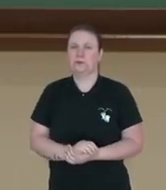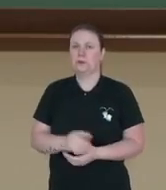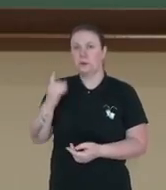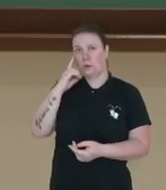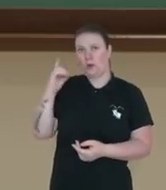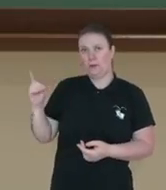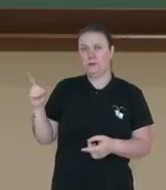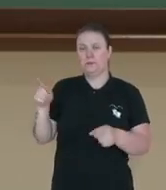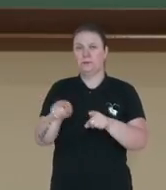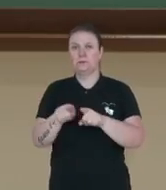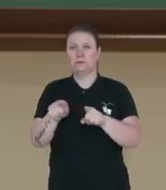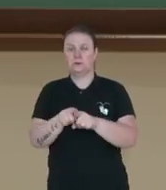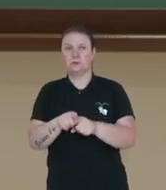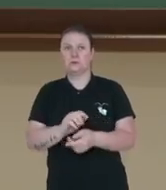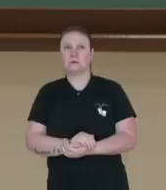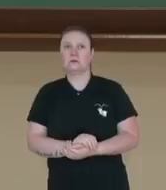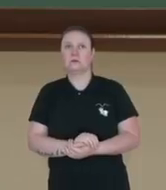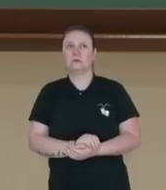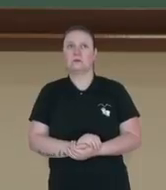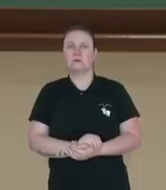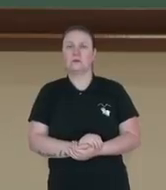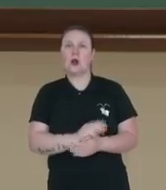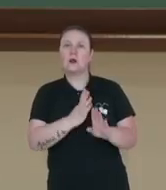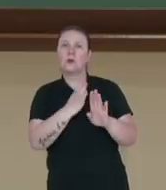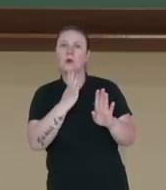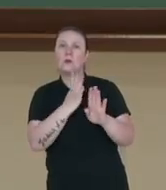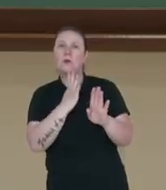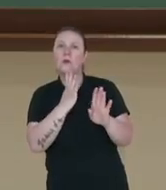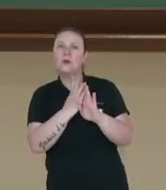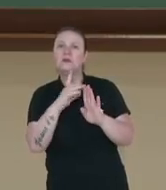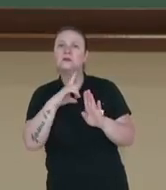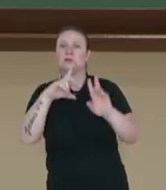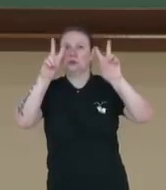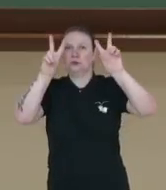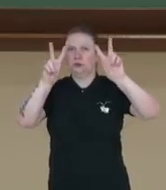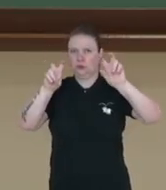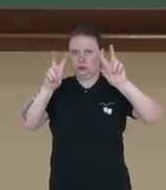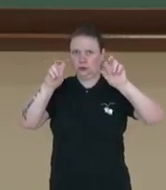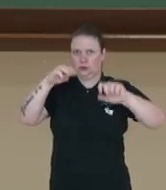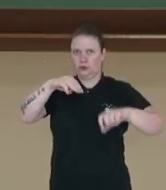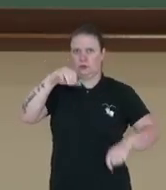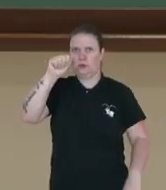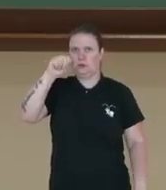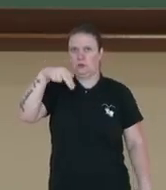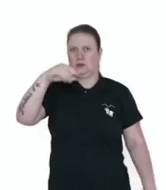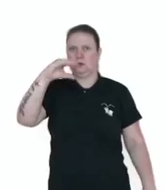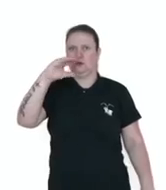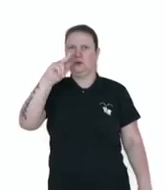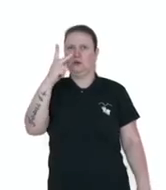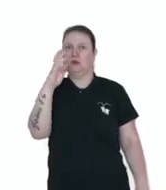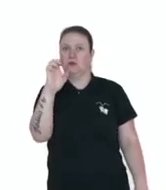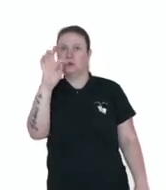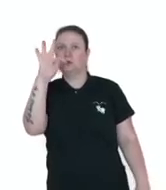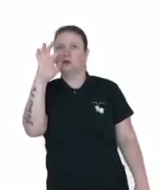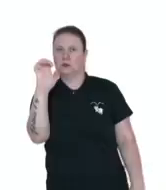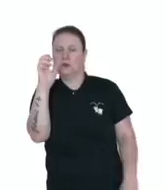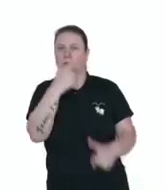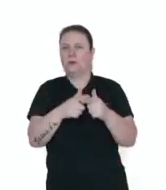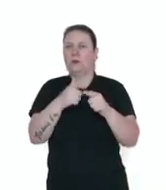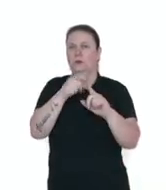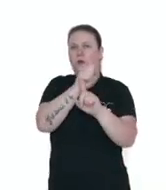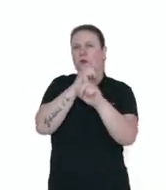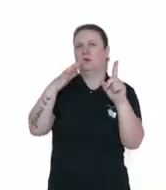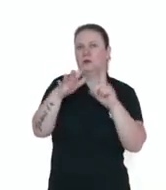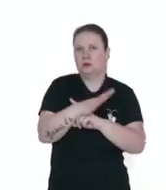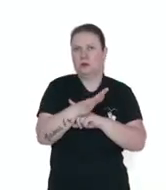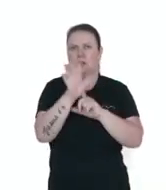na reportagem, nós vamos ter um título que chama se manchete. Problema social, bullying afeta